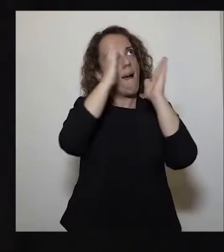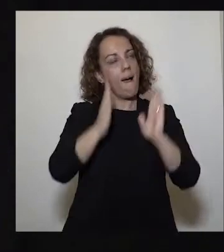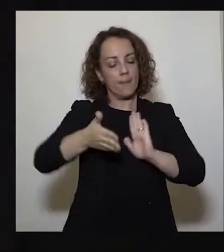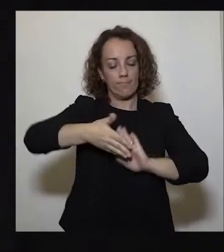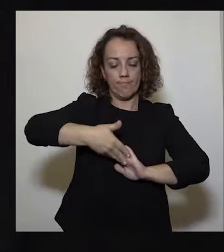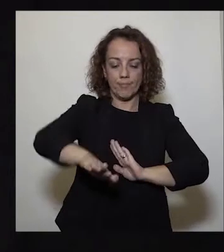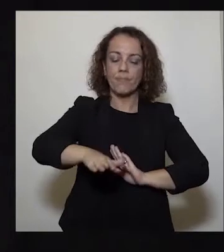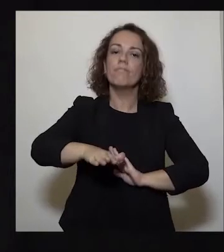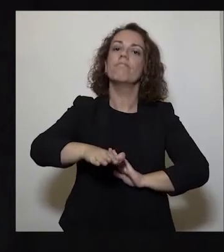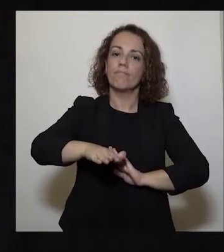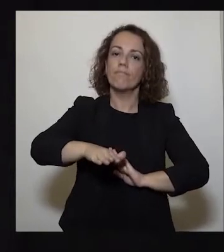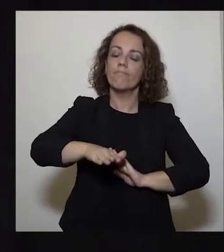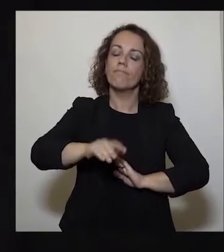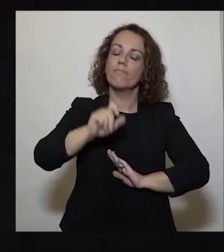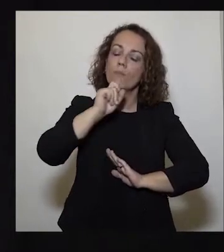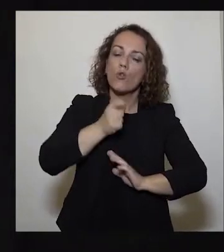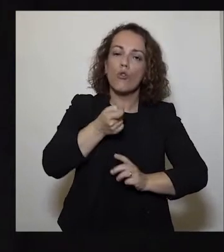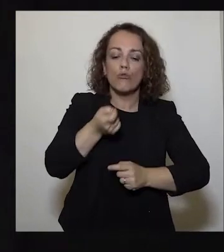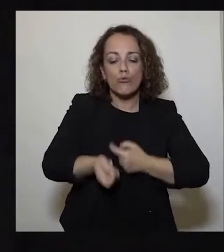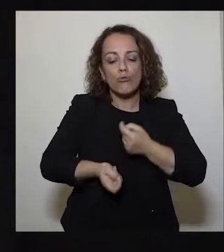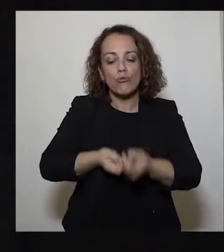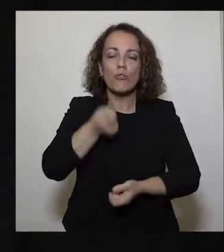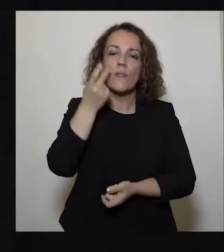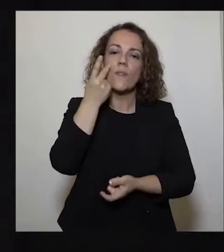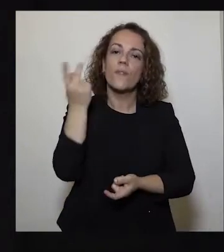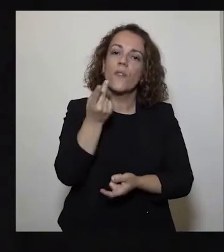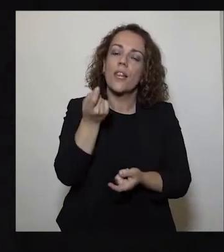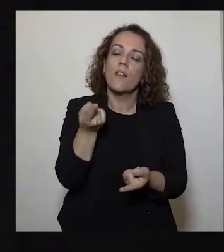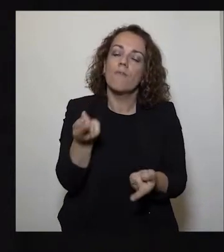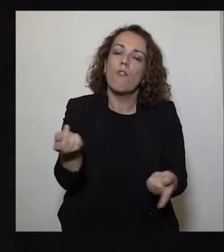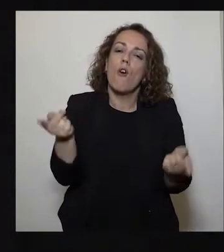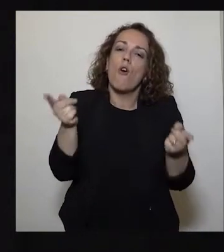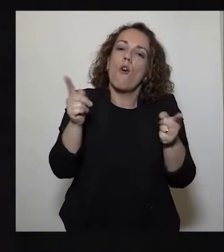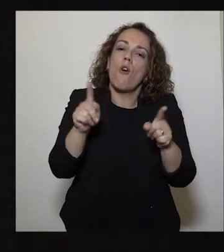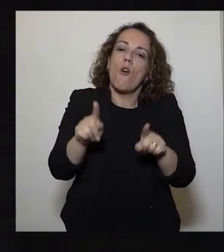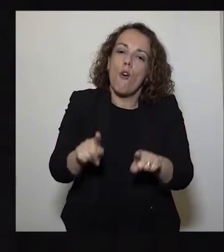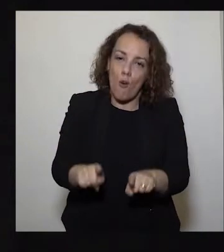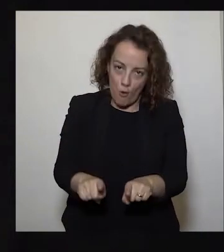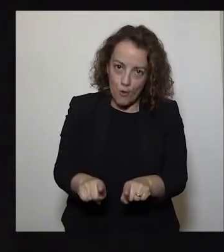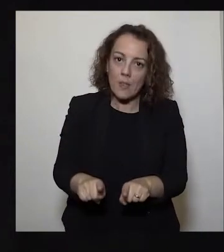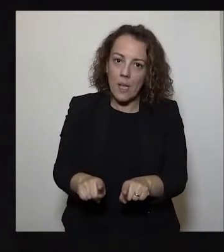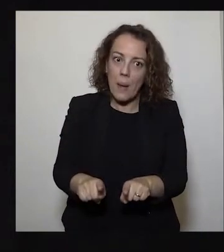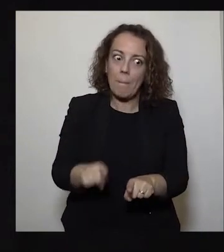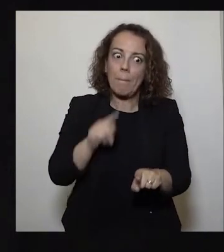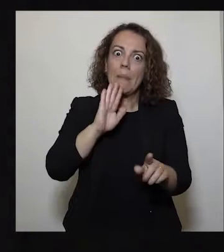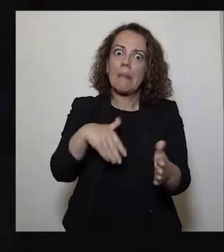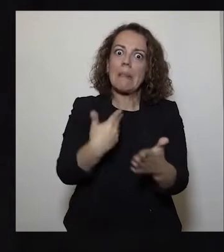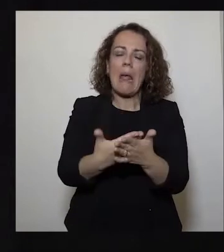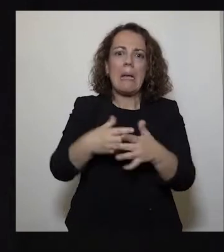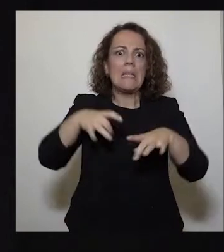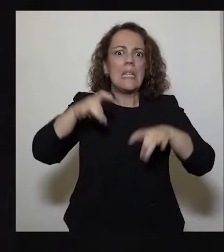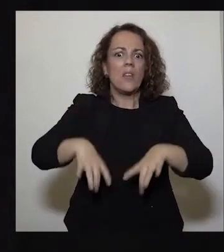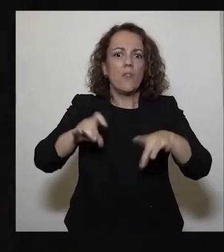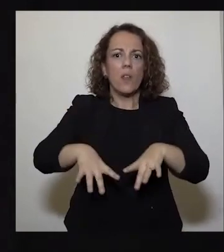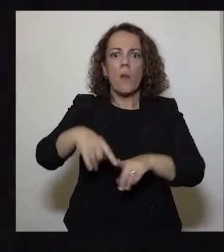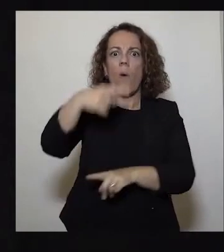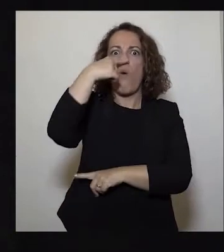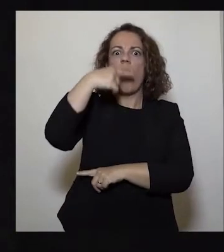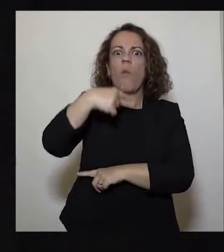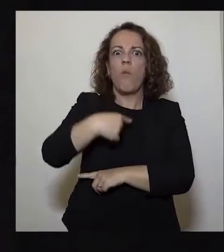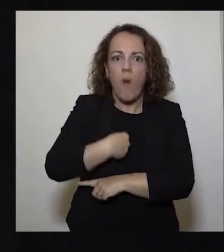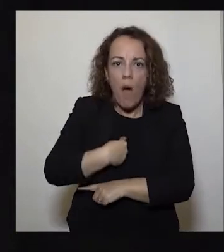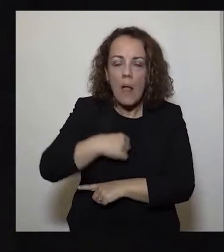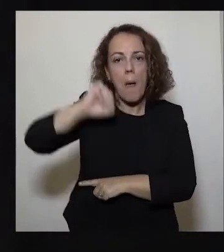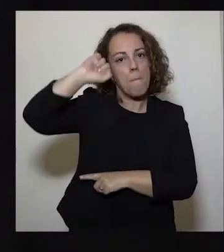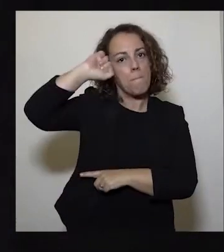reatando paulatinamente a sua vida, sem se correr o risco de passos precipitados ou